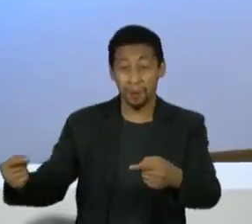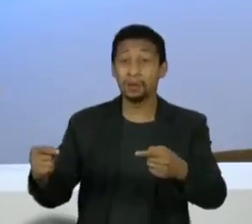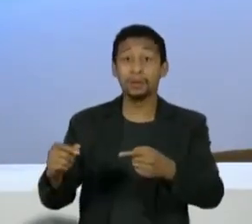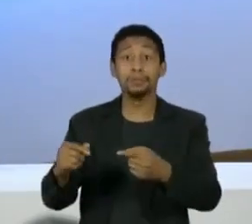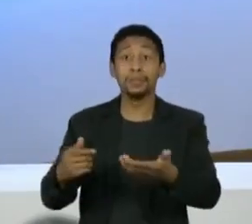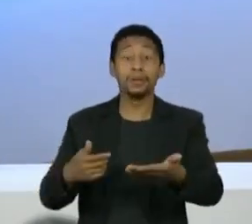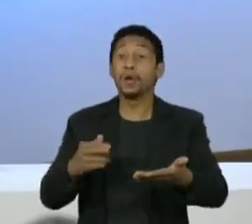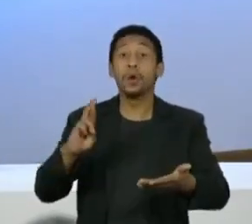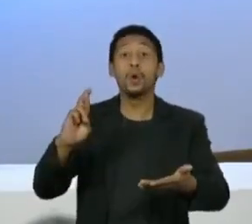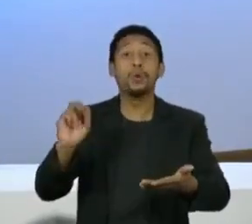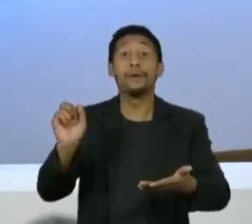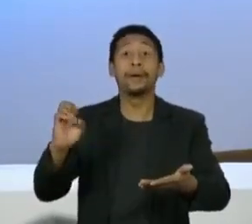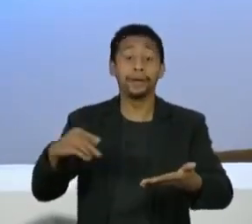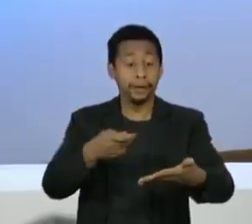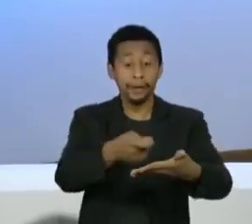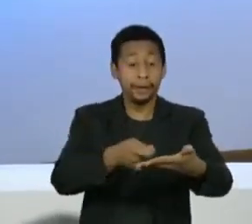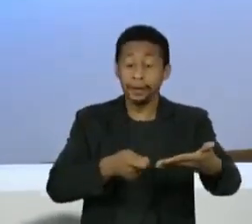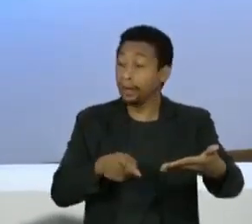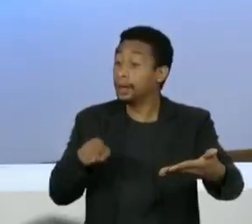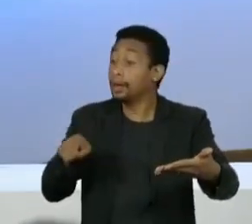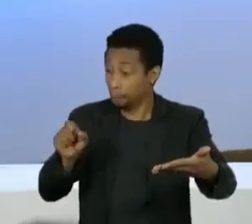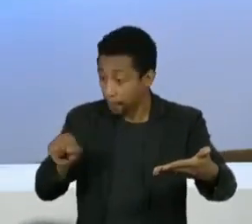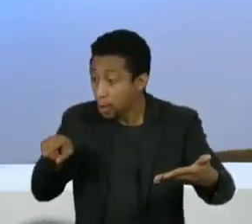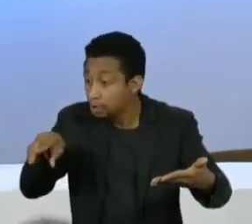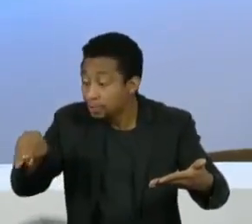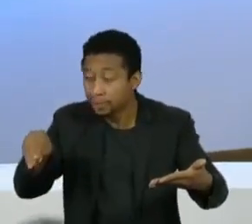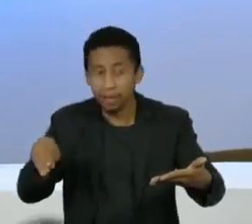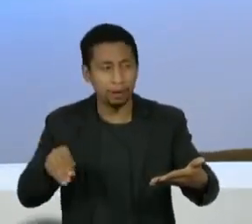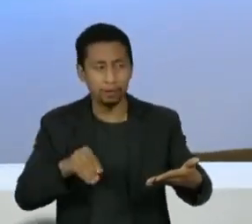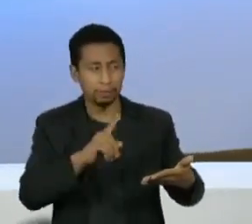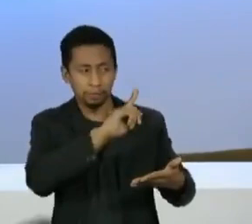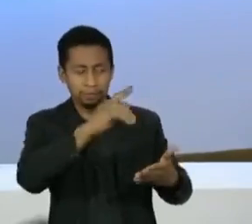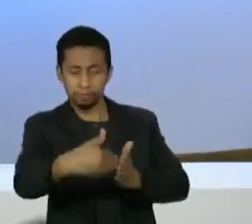Calheiros, ficou sem ter acesso a documentos que eram super importantes para a investigação.